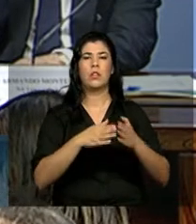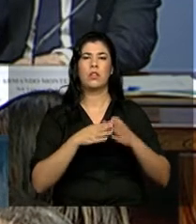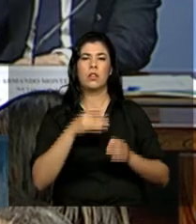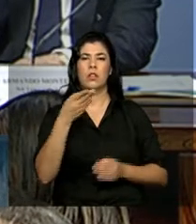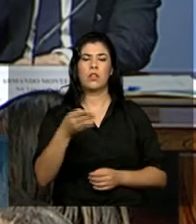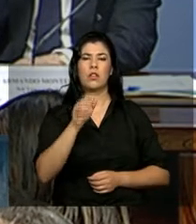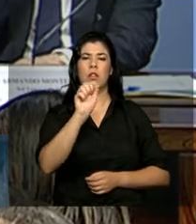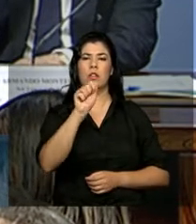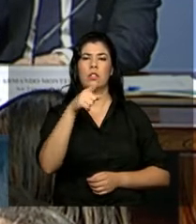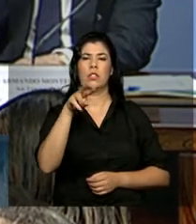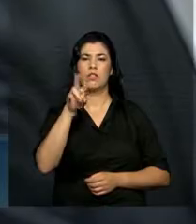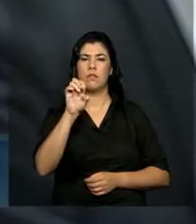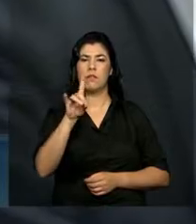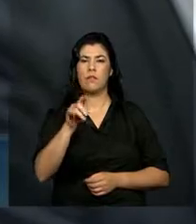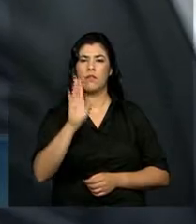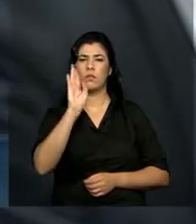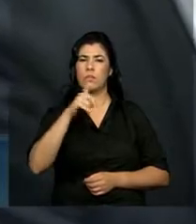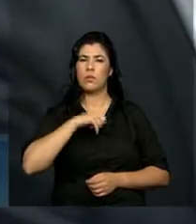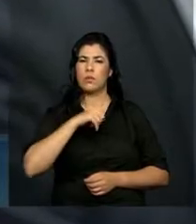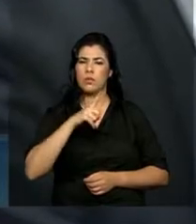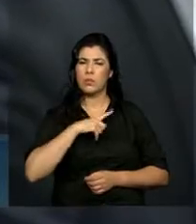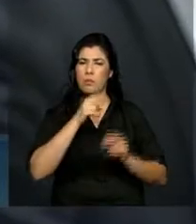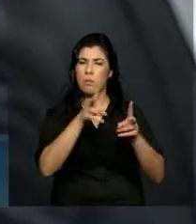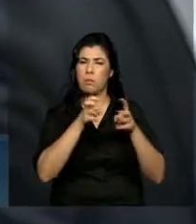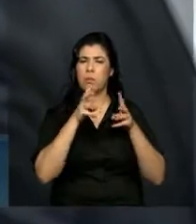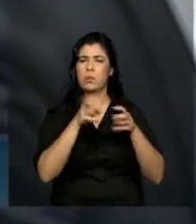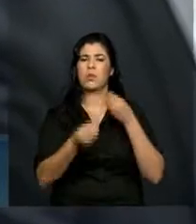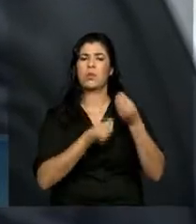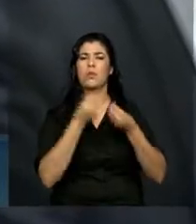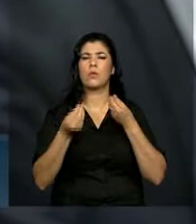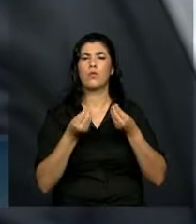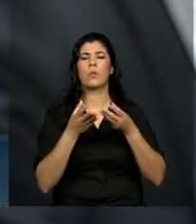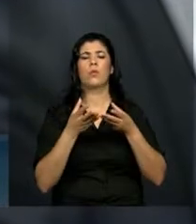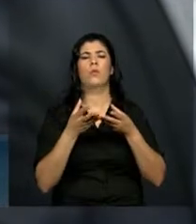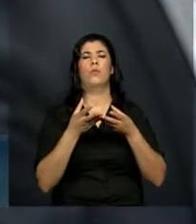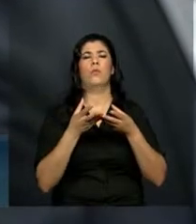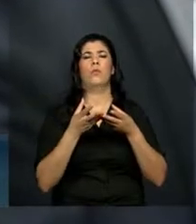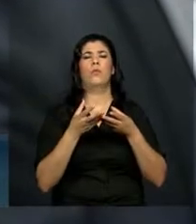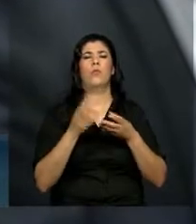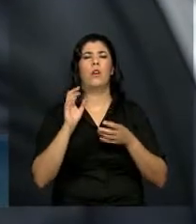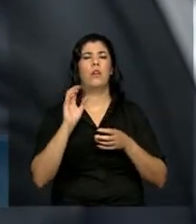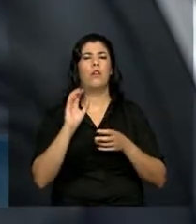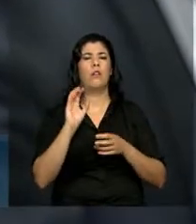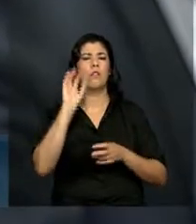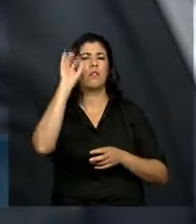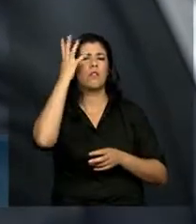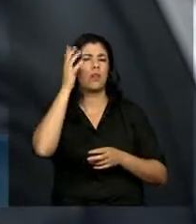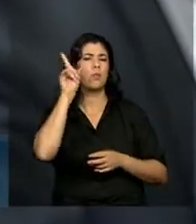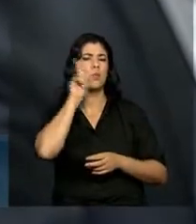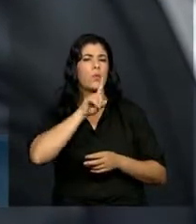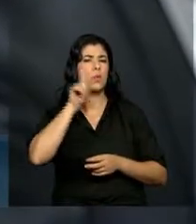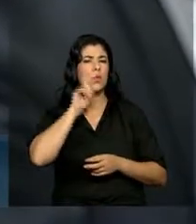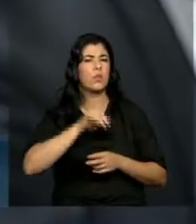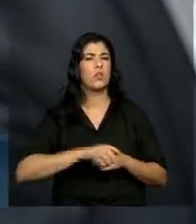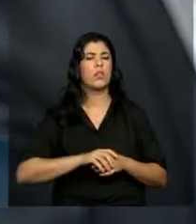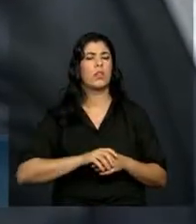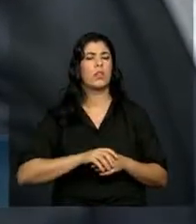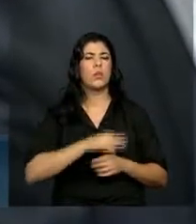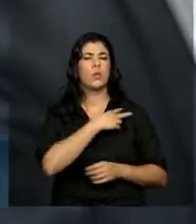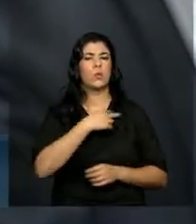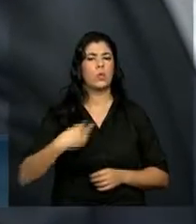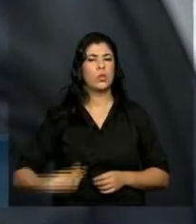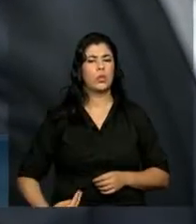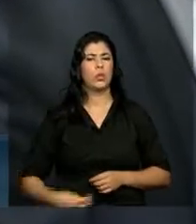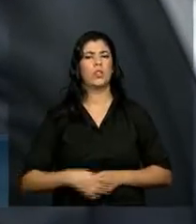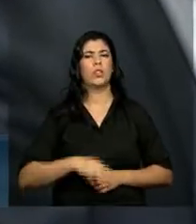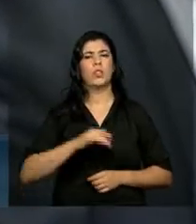Embaixador, o senhor já tem sinais de que as posições divergentes entre Estados Unidos, China e Índia, sobre esse tema, esses